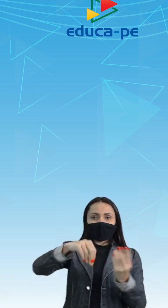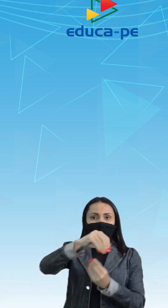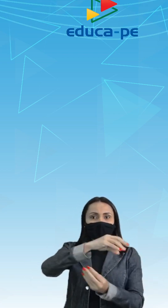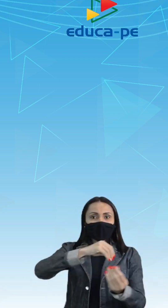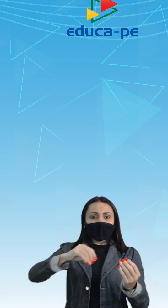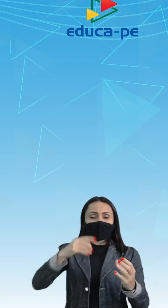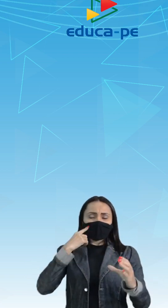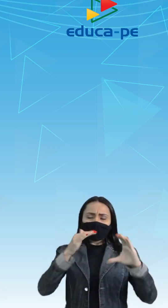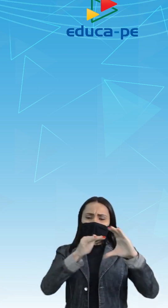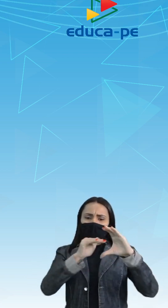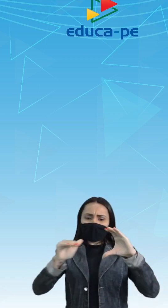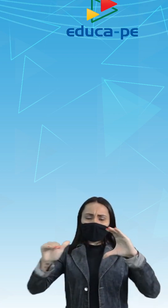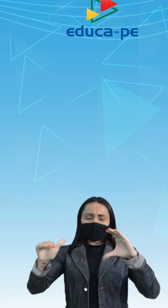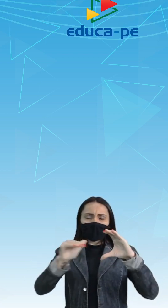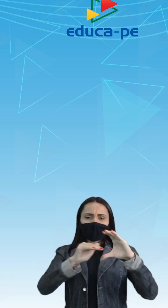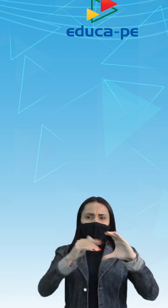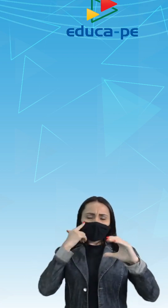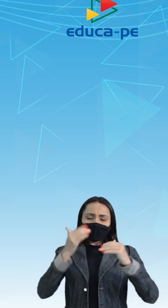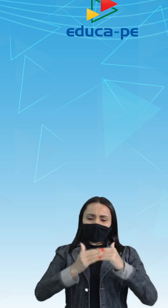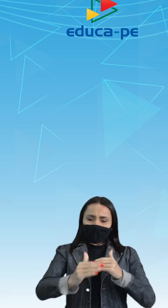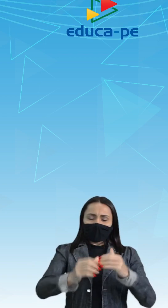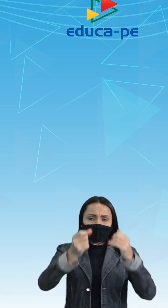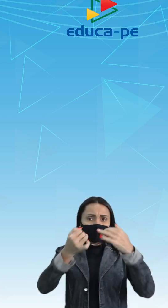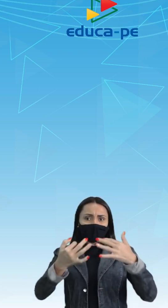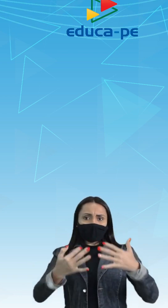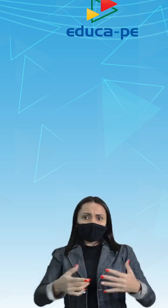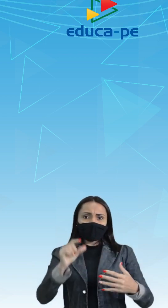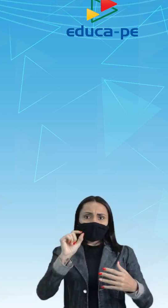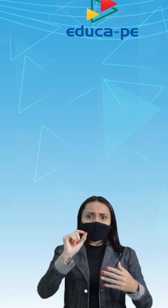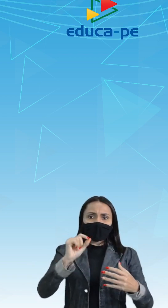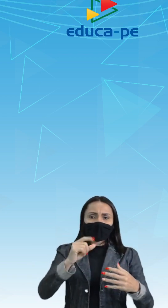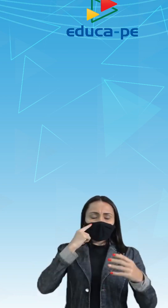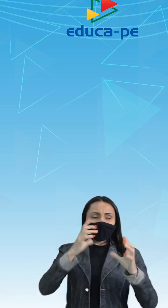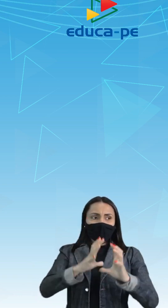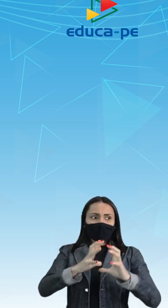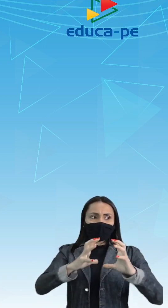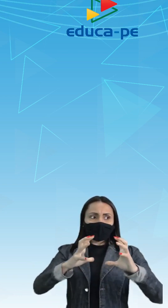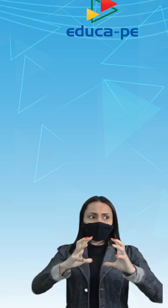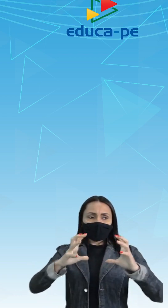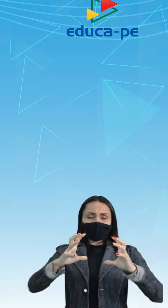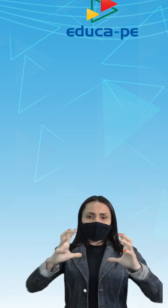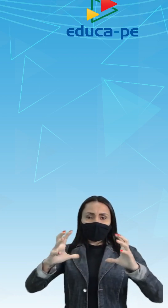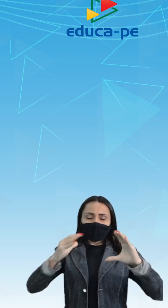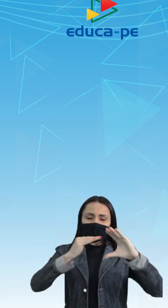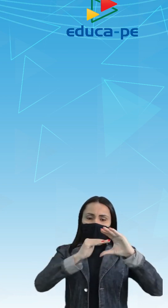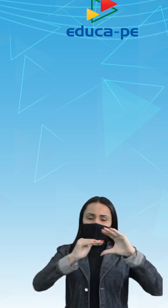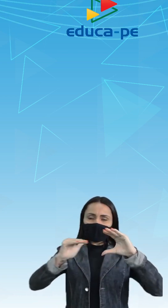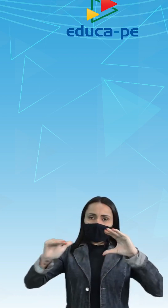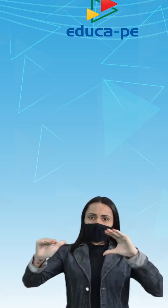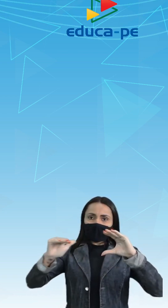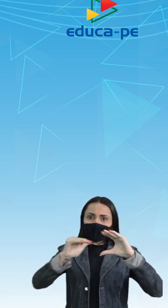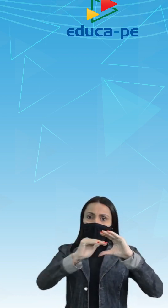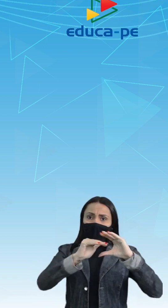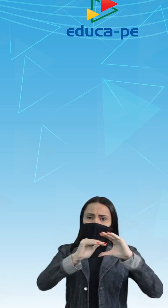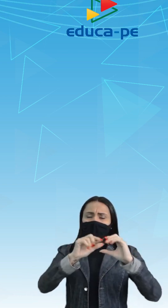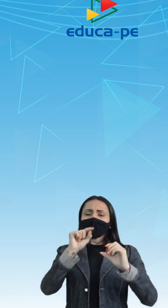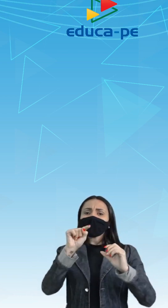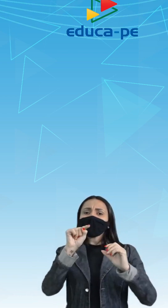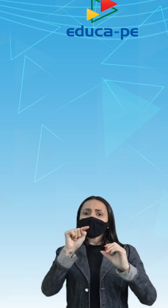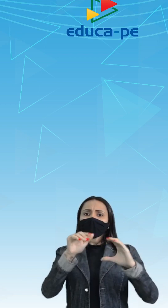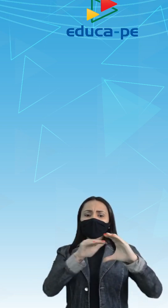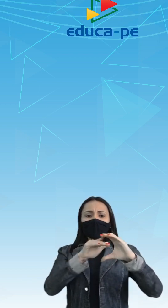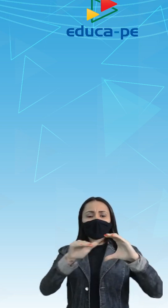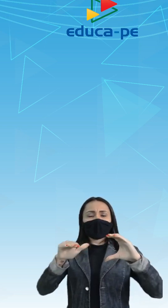camada de ozônio, eu tenho que começar falando do efeito estufa e a camada de ozônio. O que é a